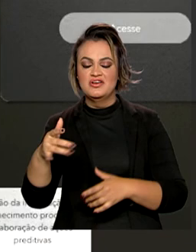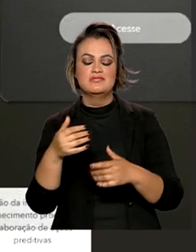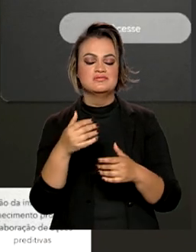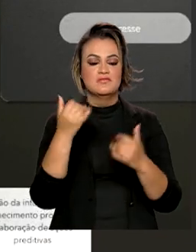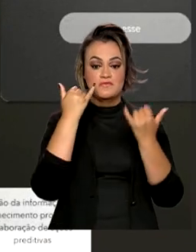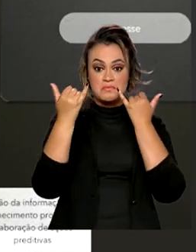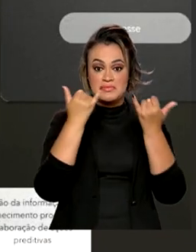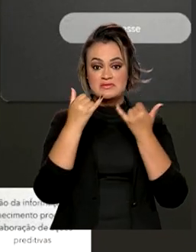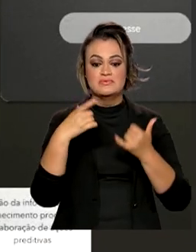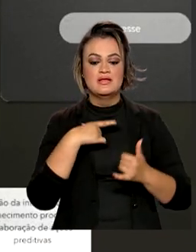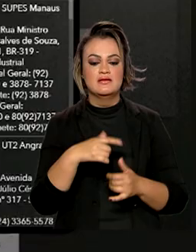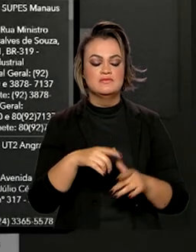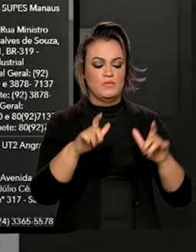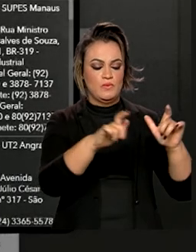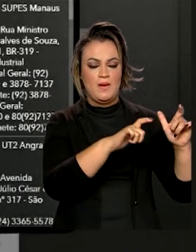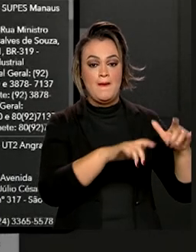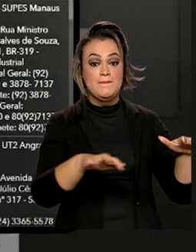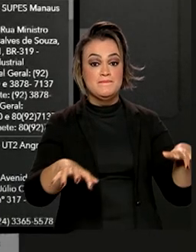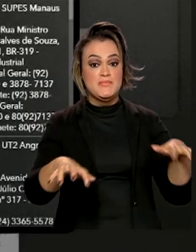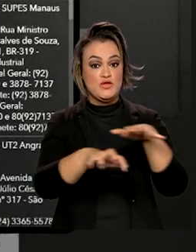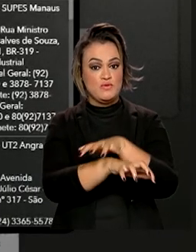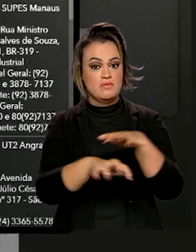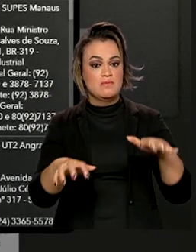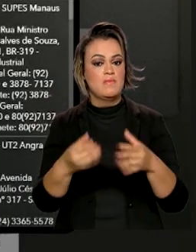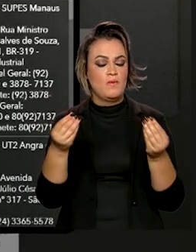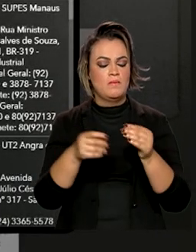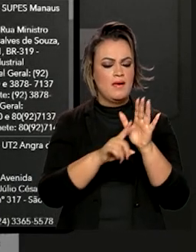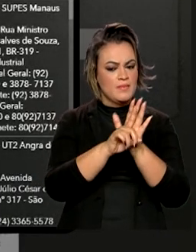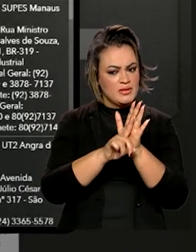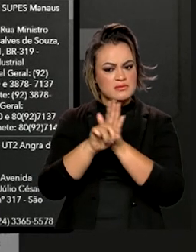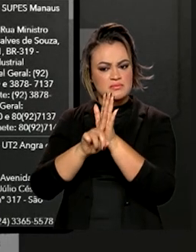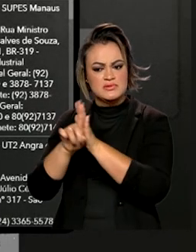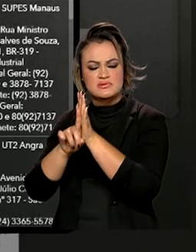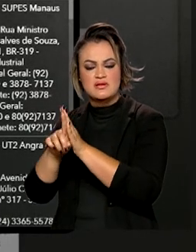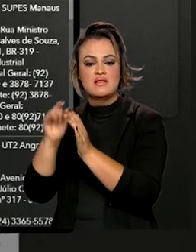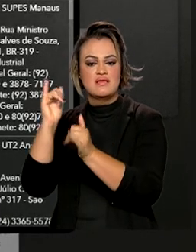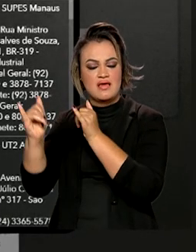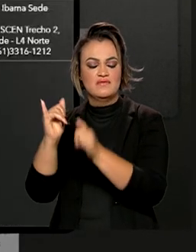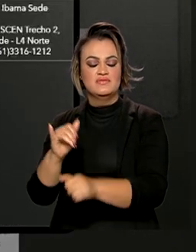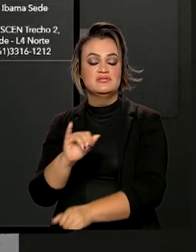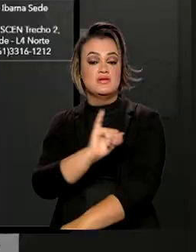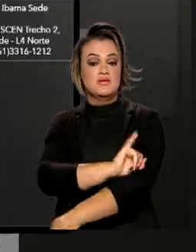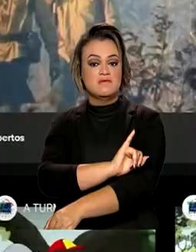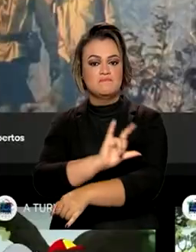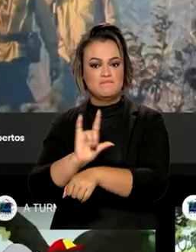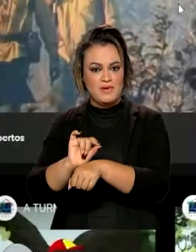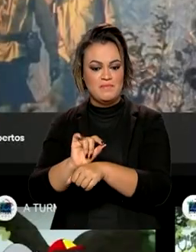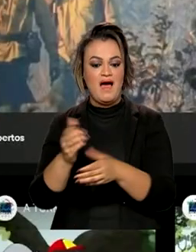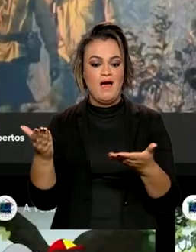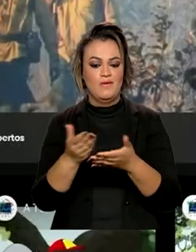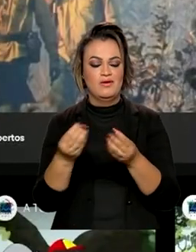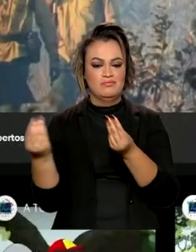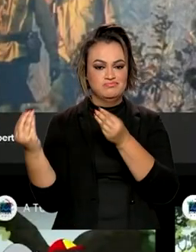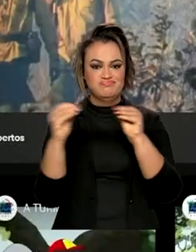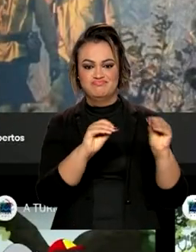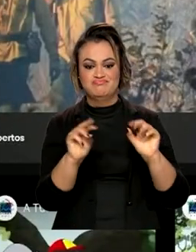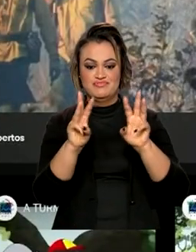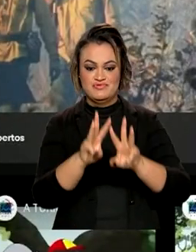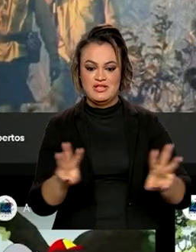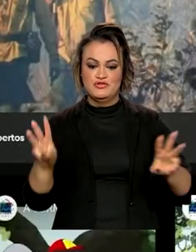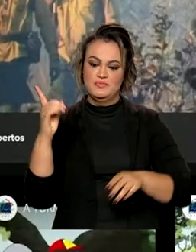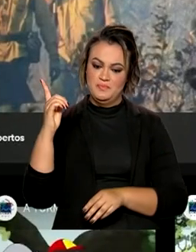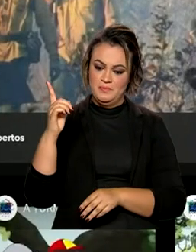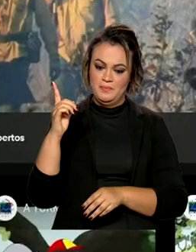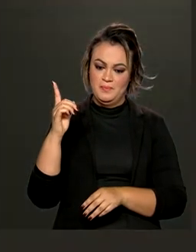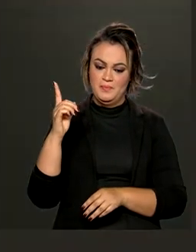Detalhes sobre cada bioma do Brasil. Pesquisados e recebidos pelo Ibama estão agora reunidos em um só